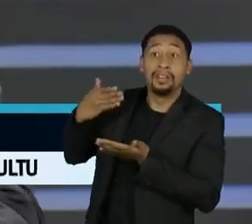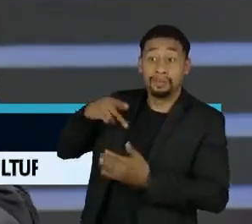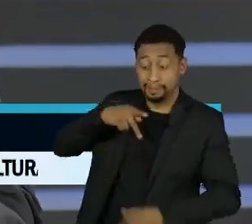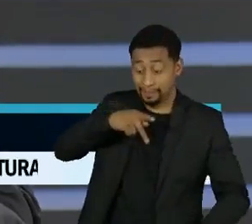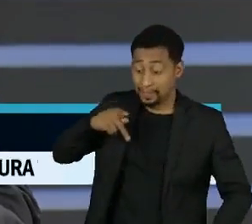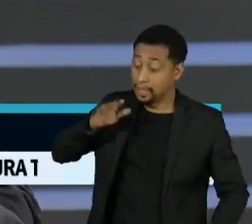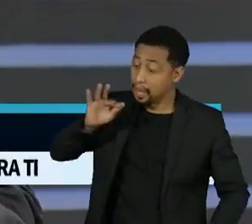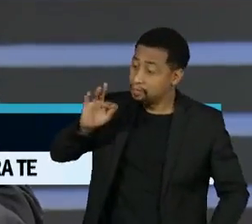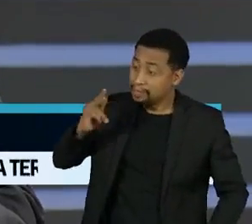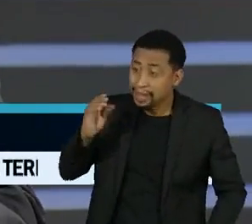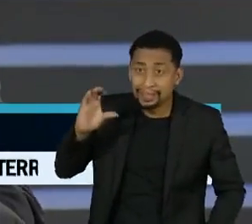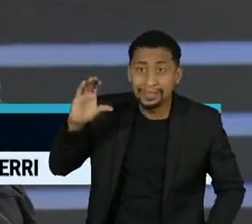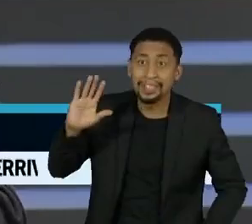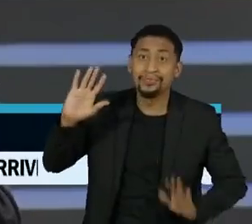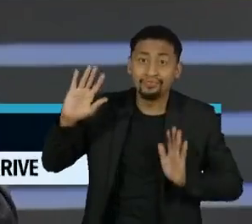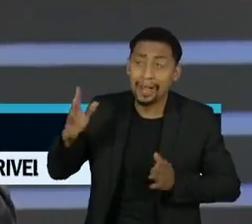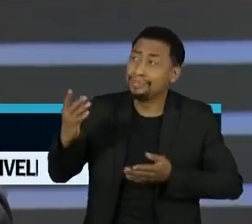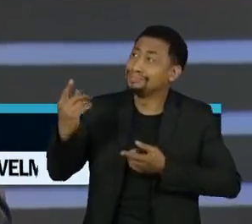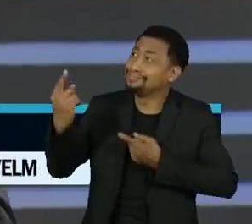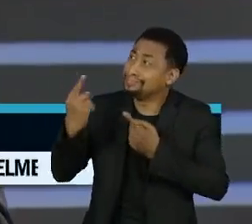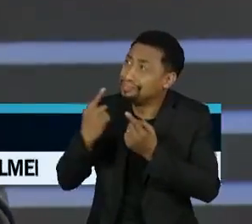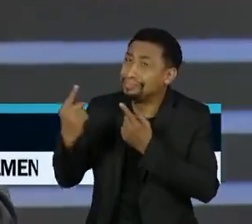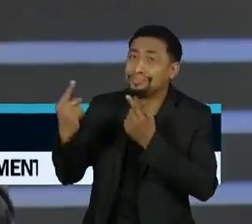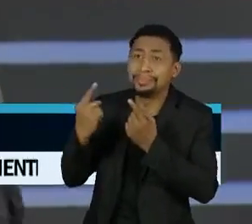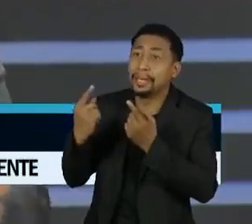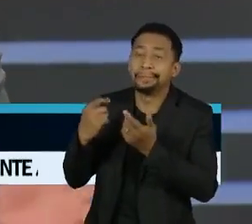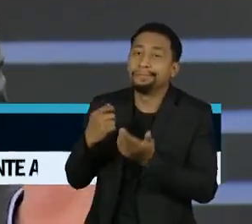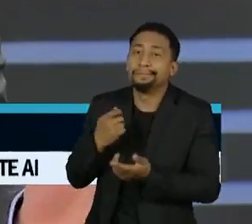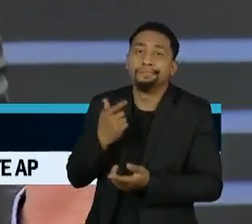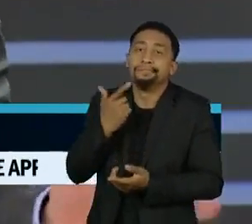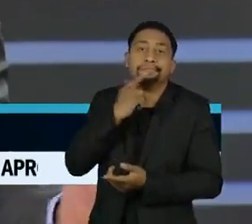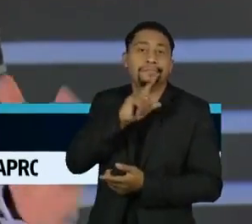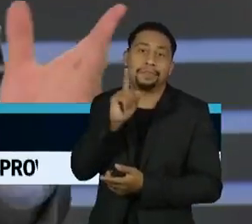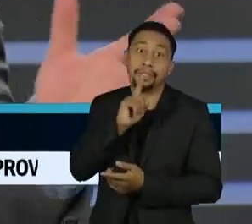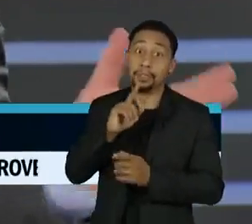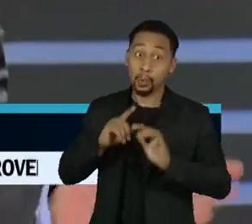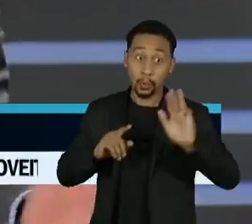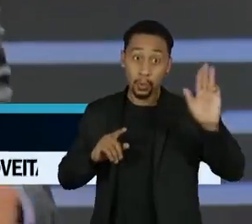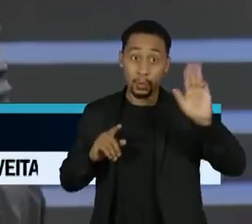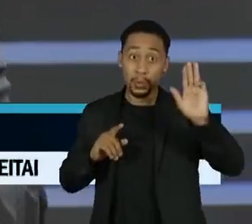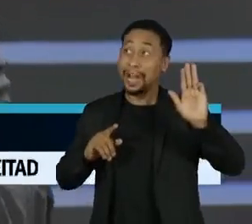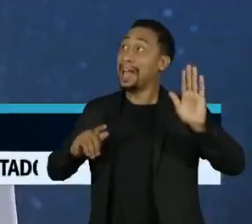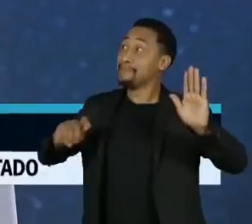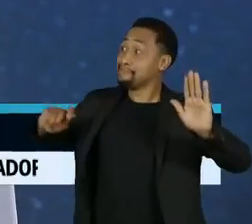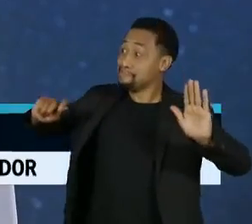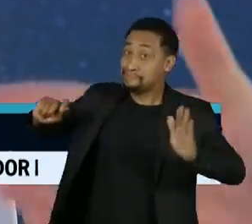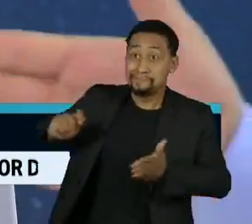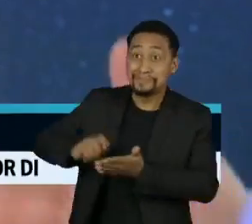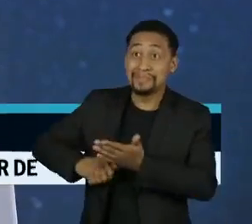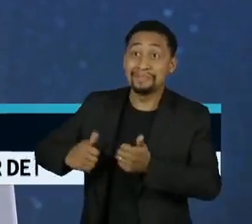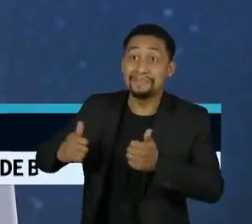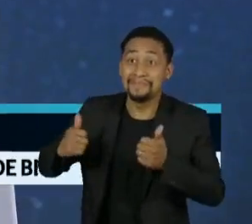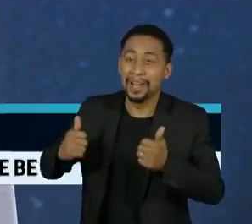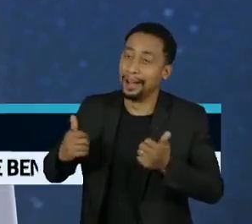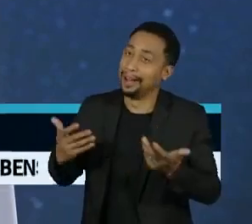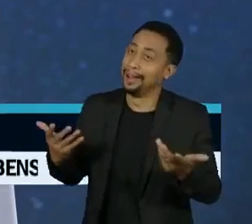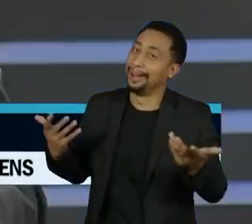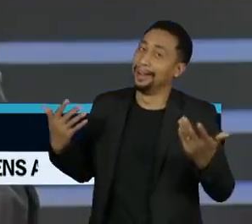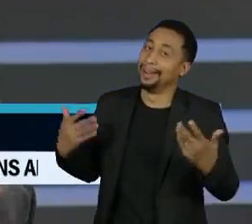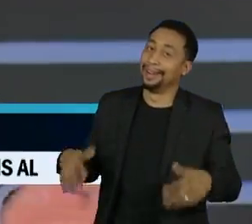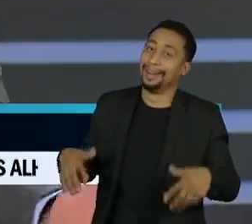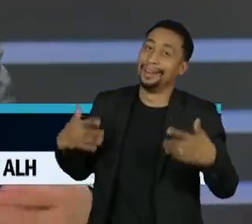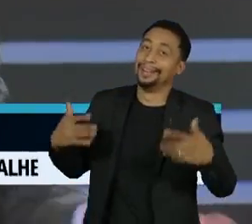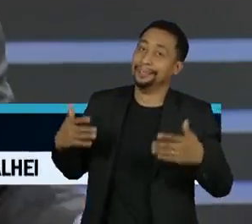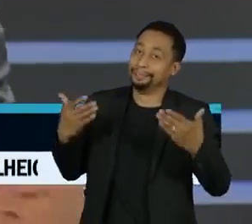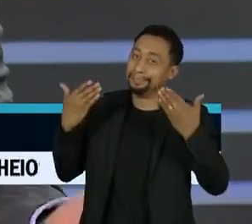E passou sem chegar a um acordo. Para o Lula seria a glória, na verdade, porque finalmente ele conseguiu colocar um ponto, da